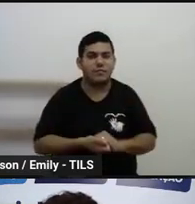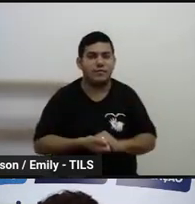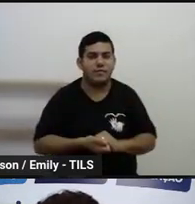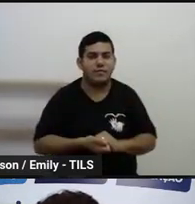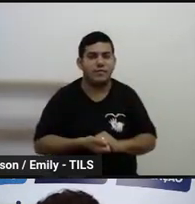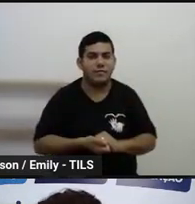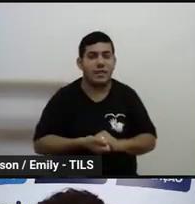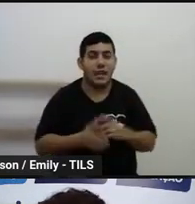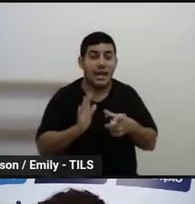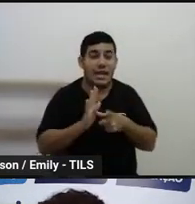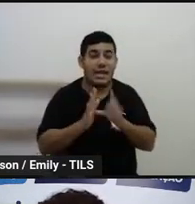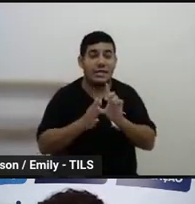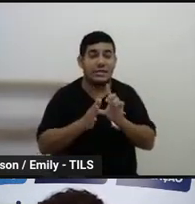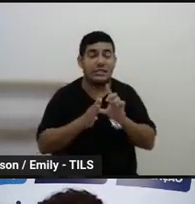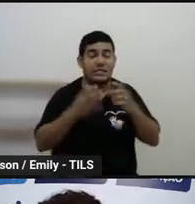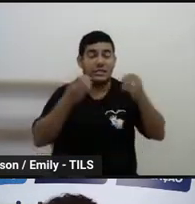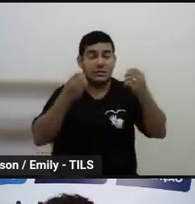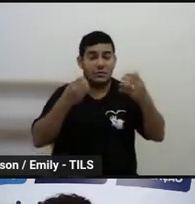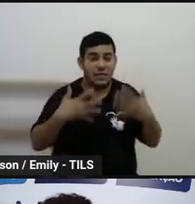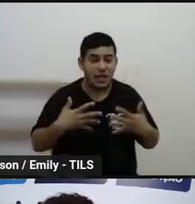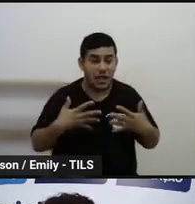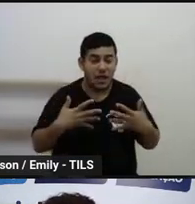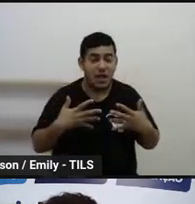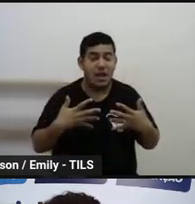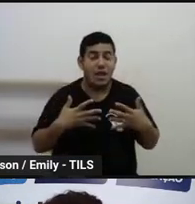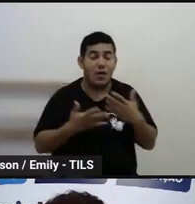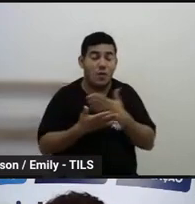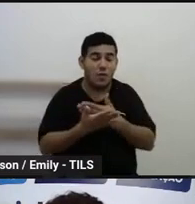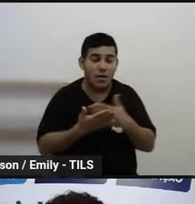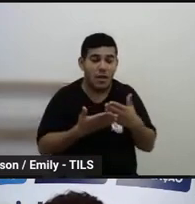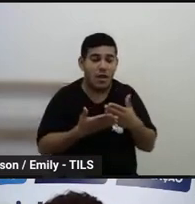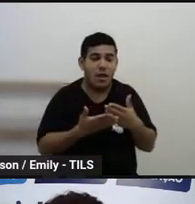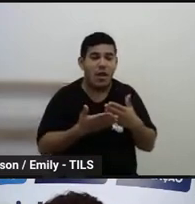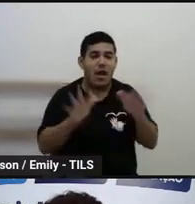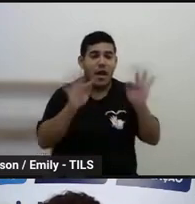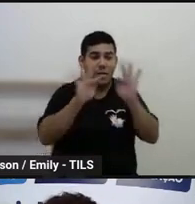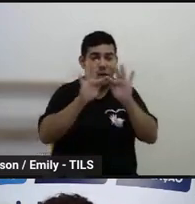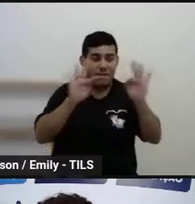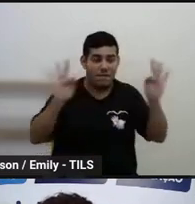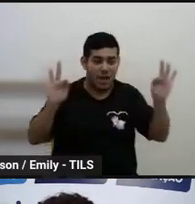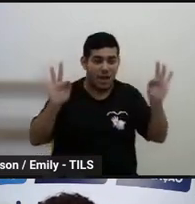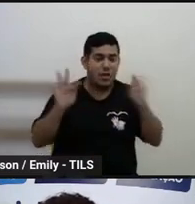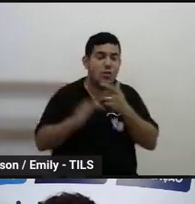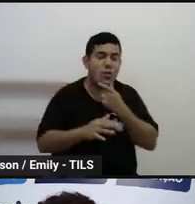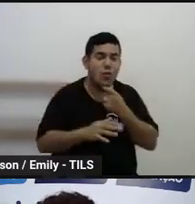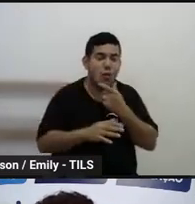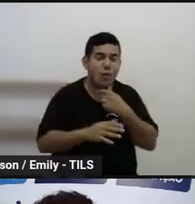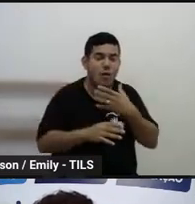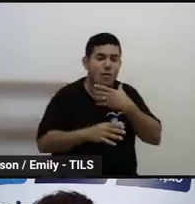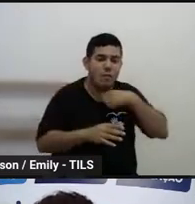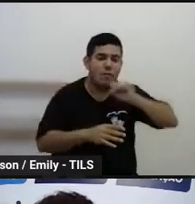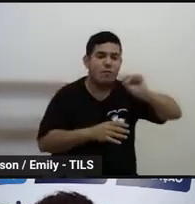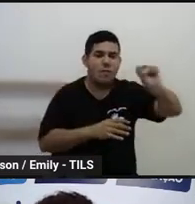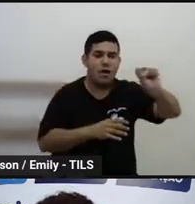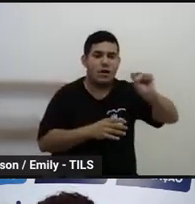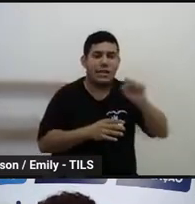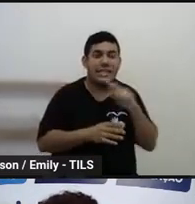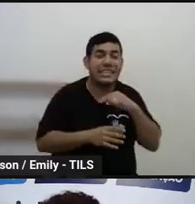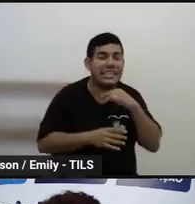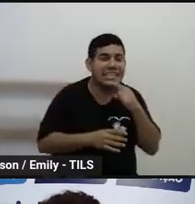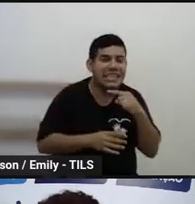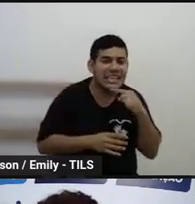Mas, antes da gente iniciar a nossa conversa, eu trouxe aqui Paulo Freire. Ninguém caminha